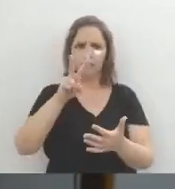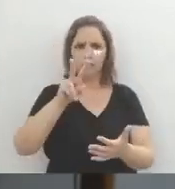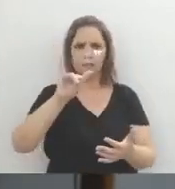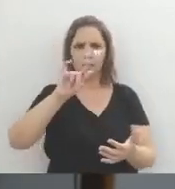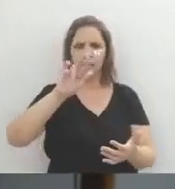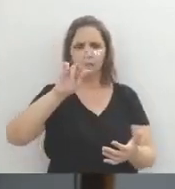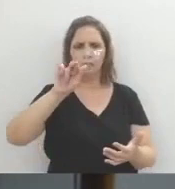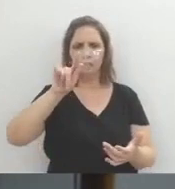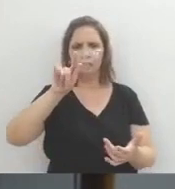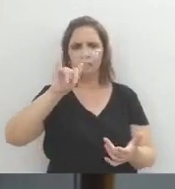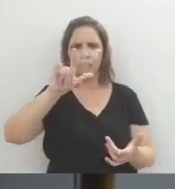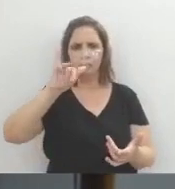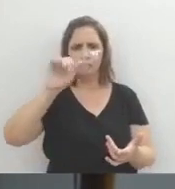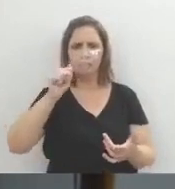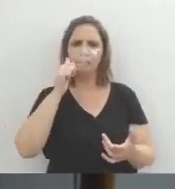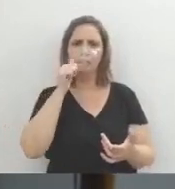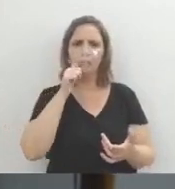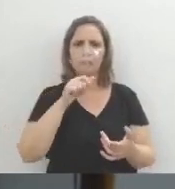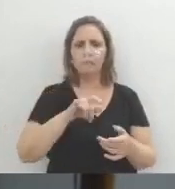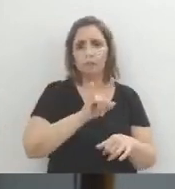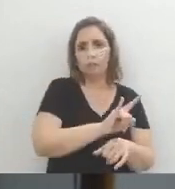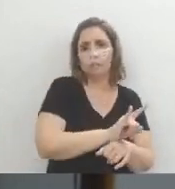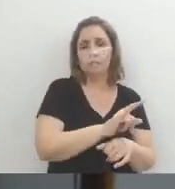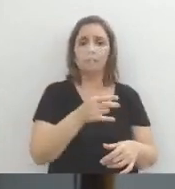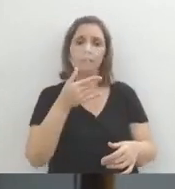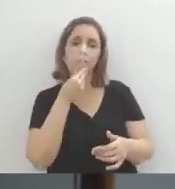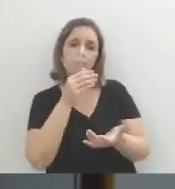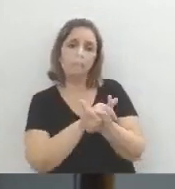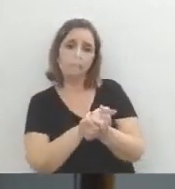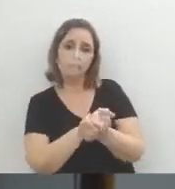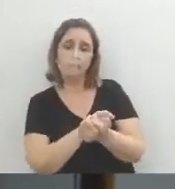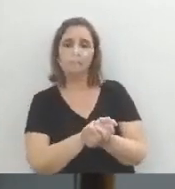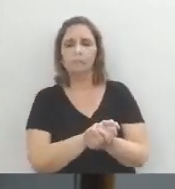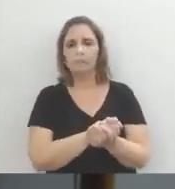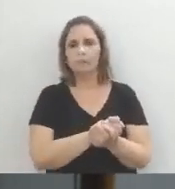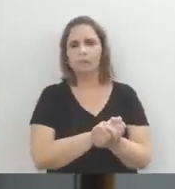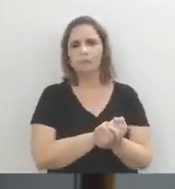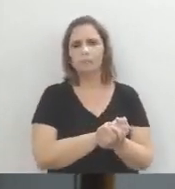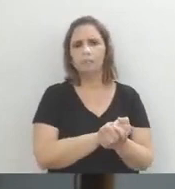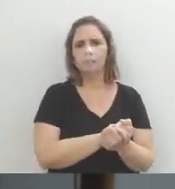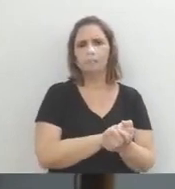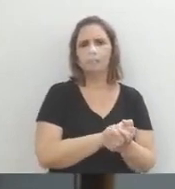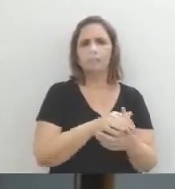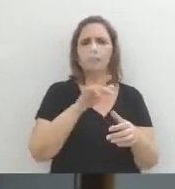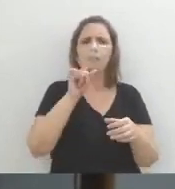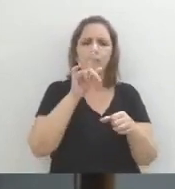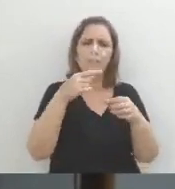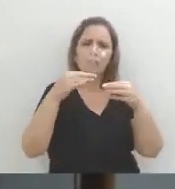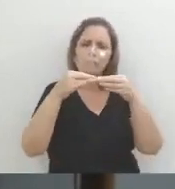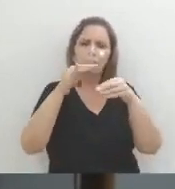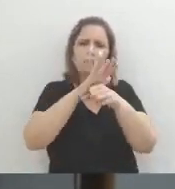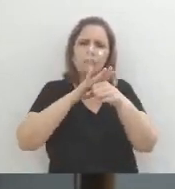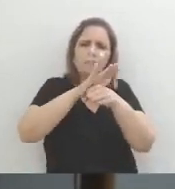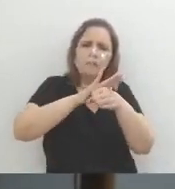Virgília, né? Que é uma personagem que comete adultério, mas ali a ironia machadiana, Virgília, associada à virgindade, né?